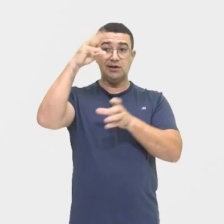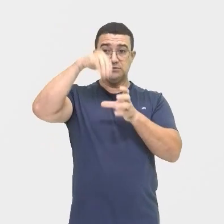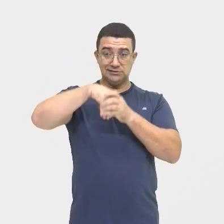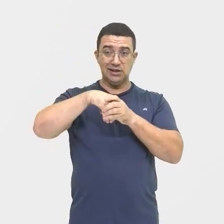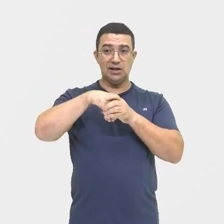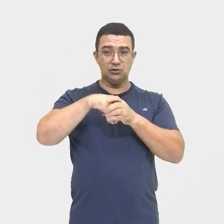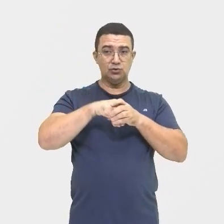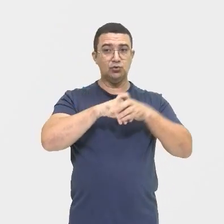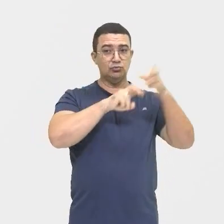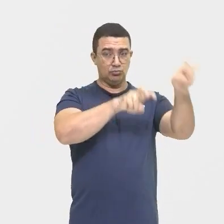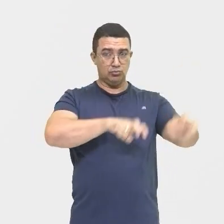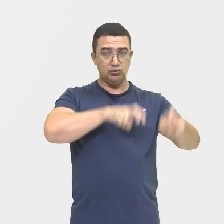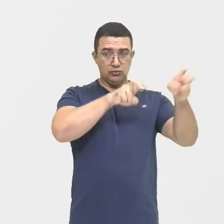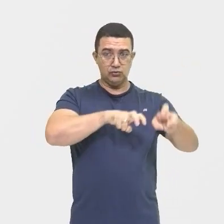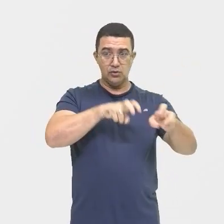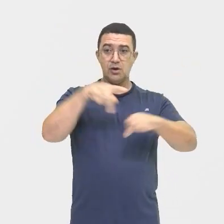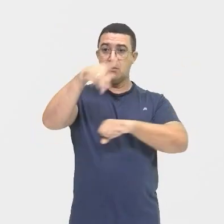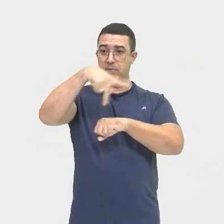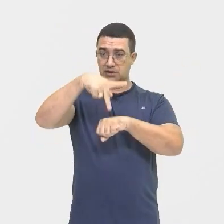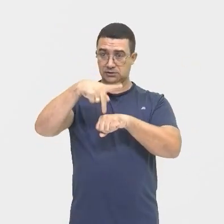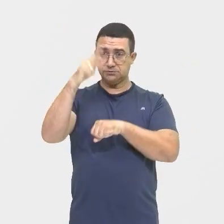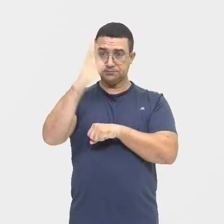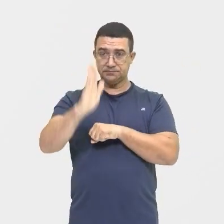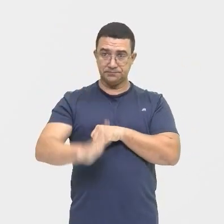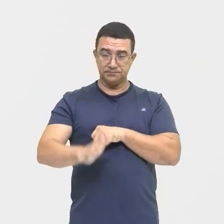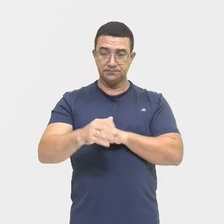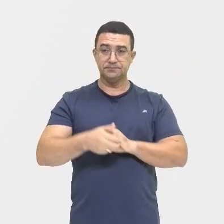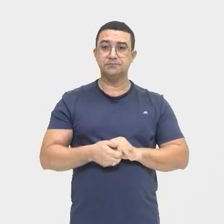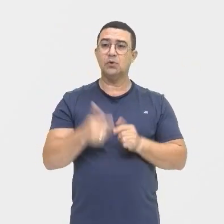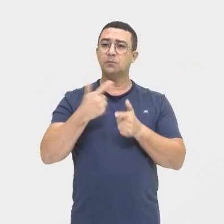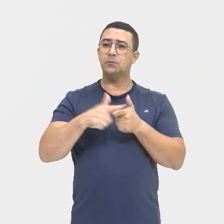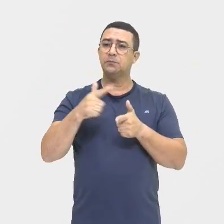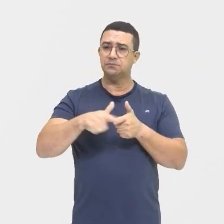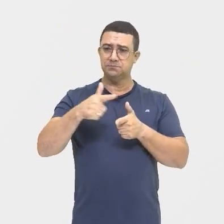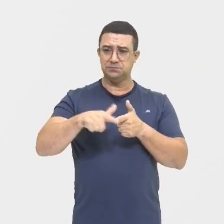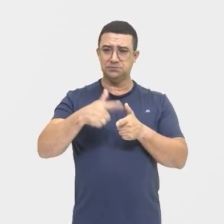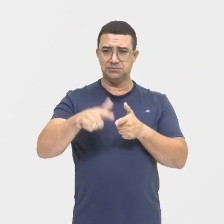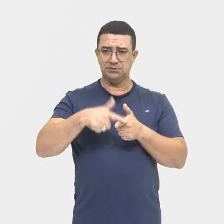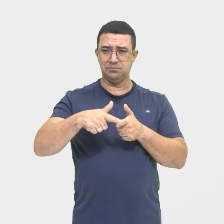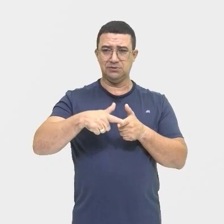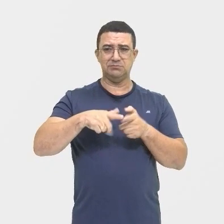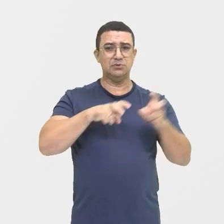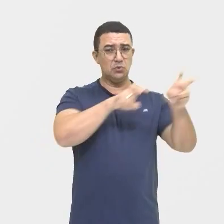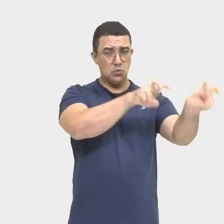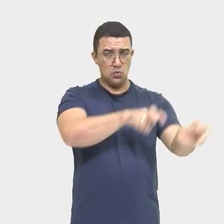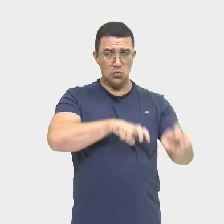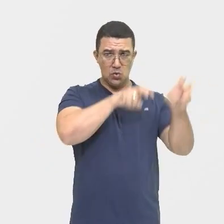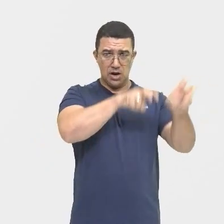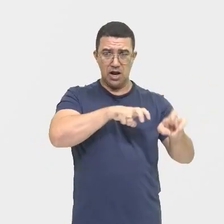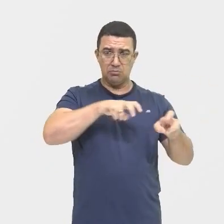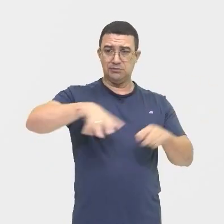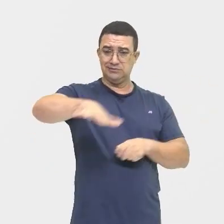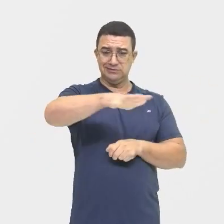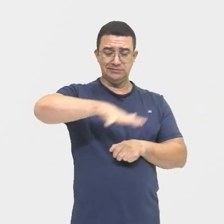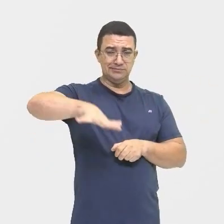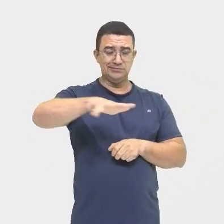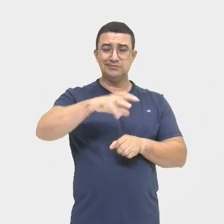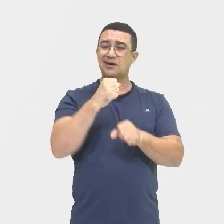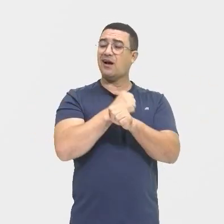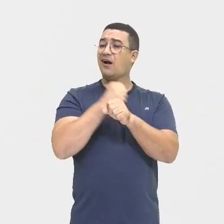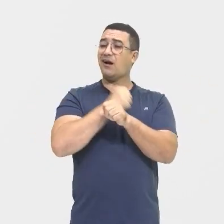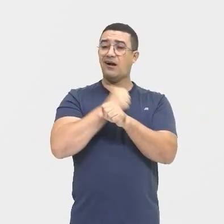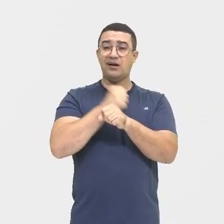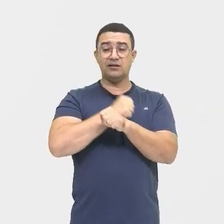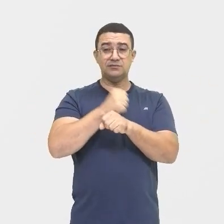no nosso país Então os problemas no campo, gente Eles se arrastam aí há centenas de anos Desde o